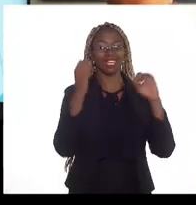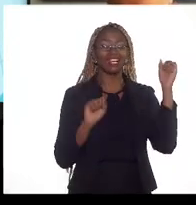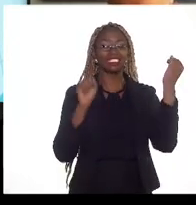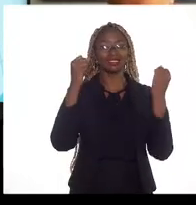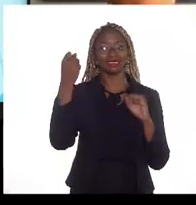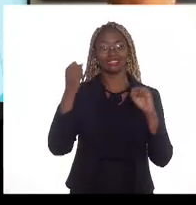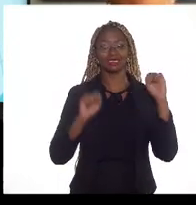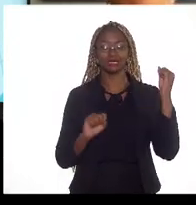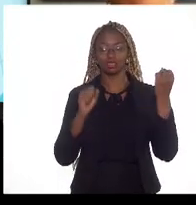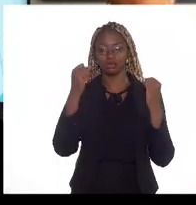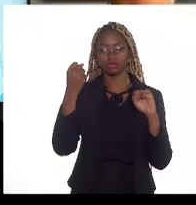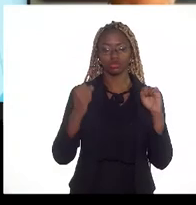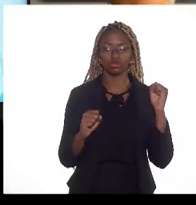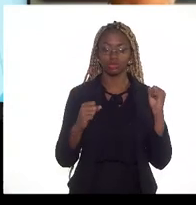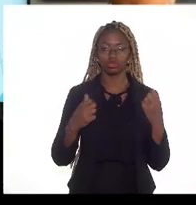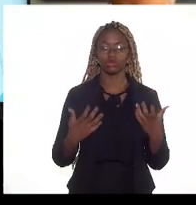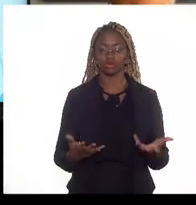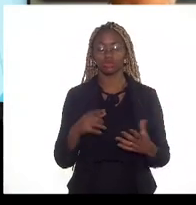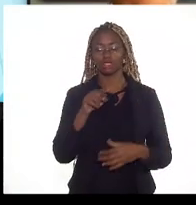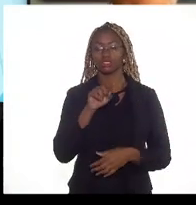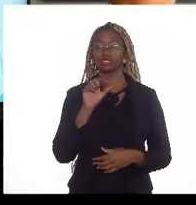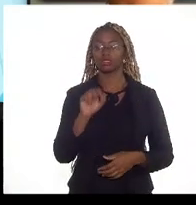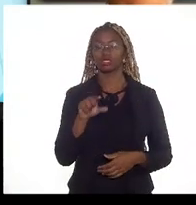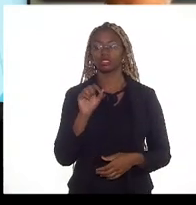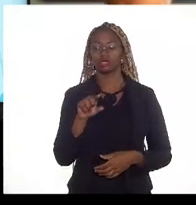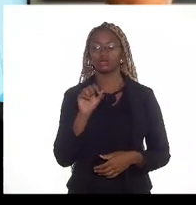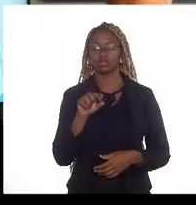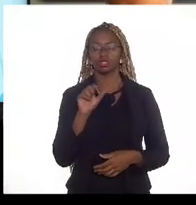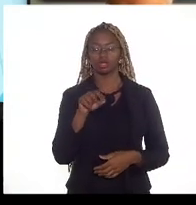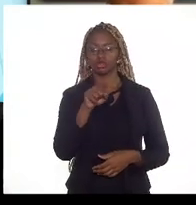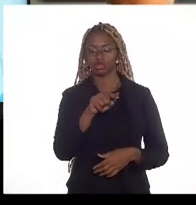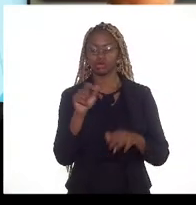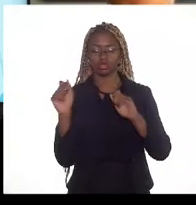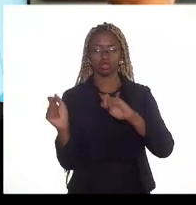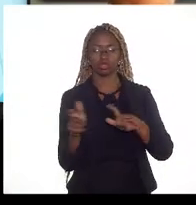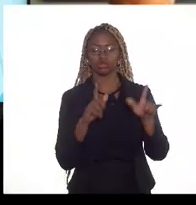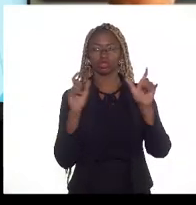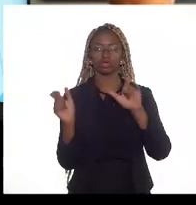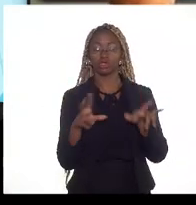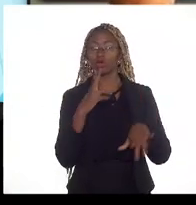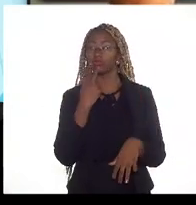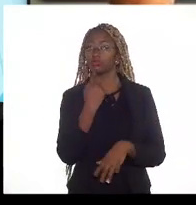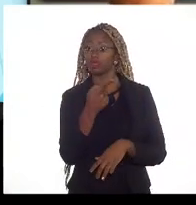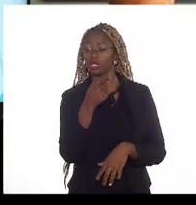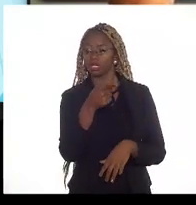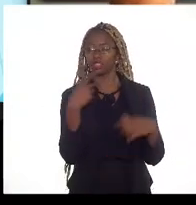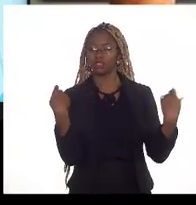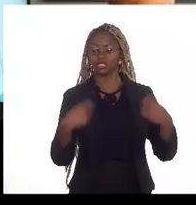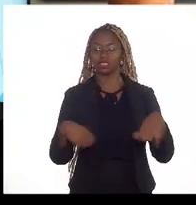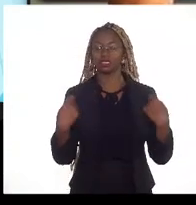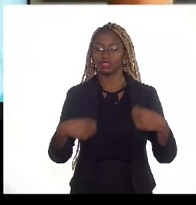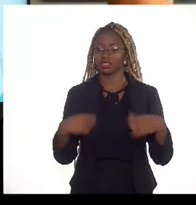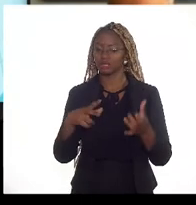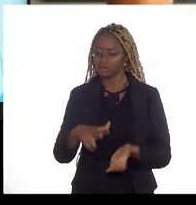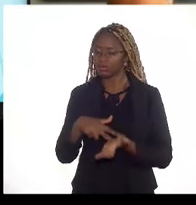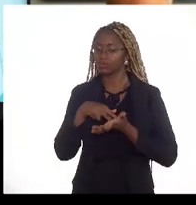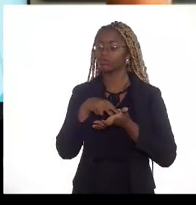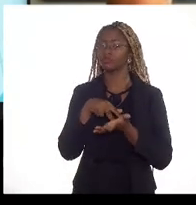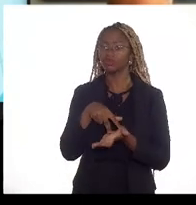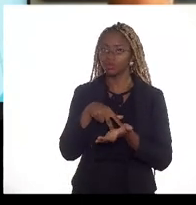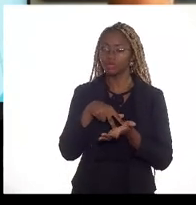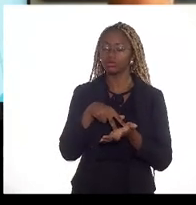que é esse azul aqui no slide nós estamos falando de uma demanda que é bastante firme